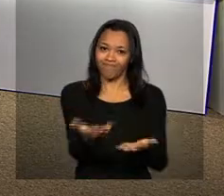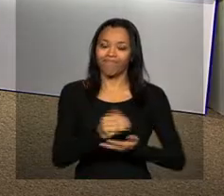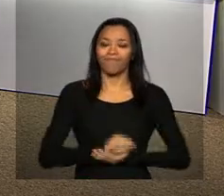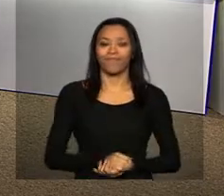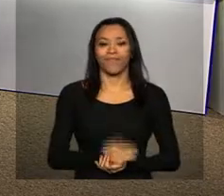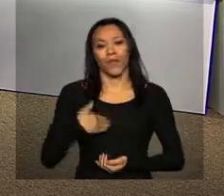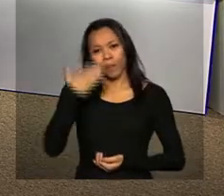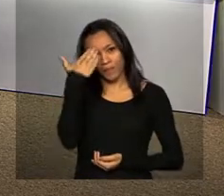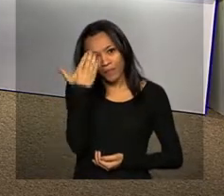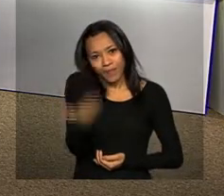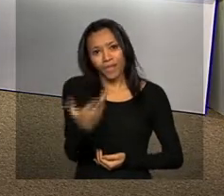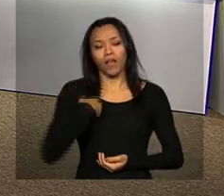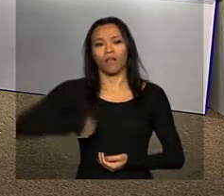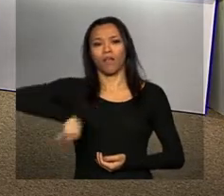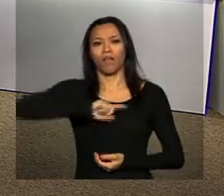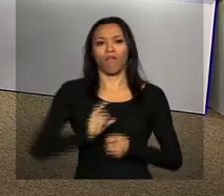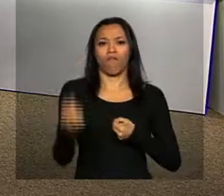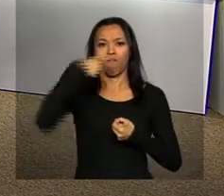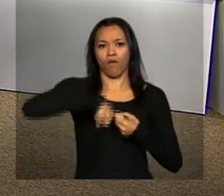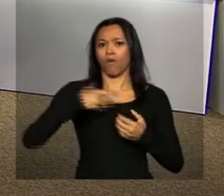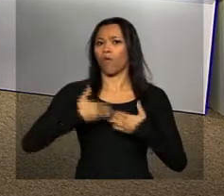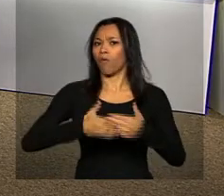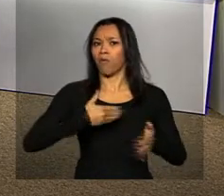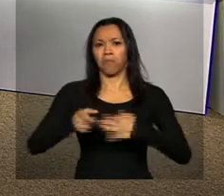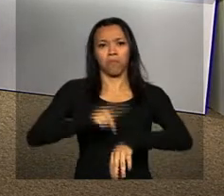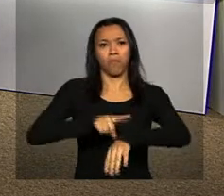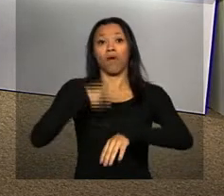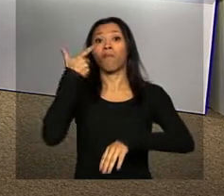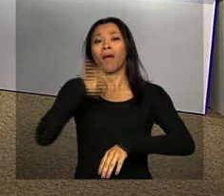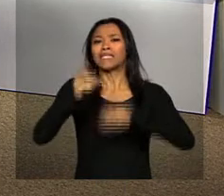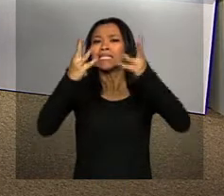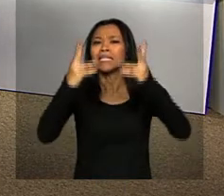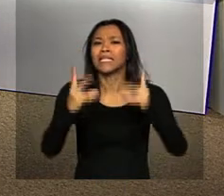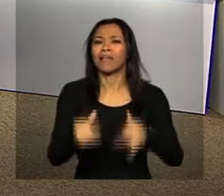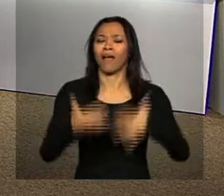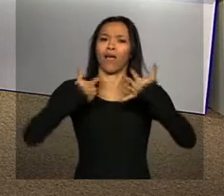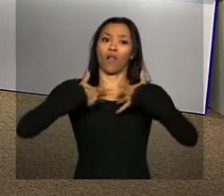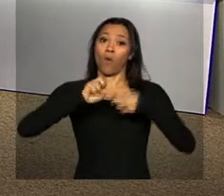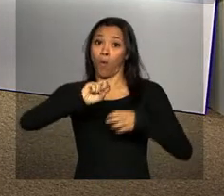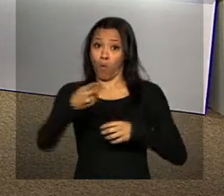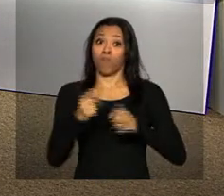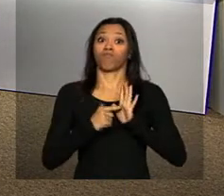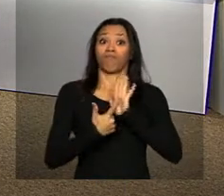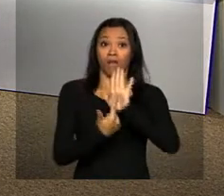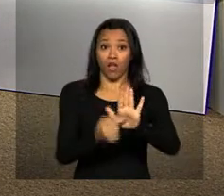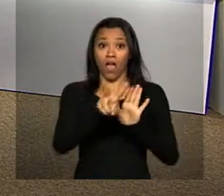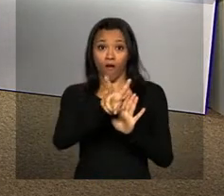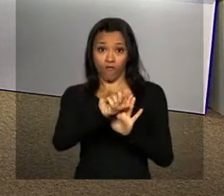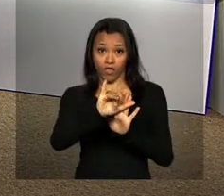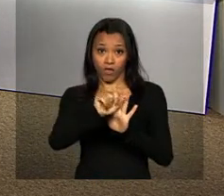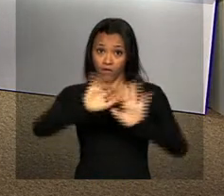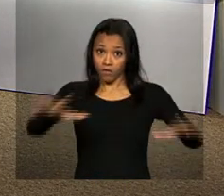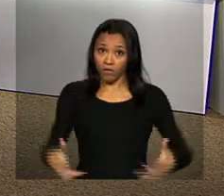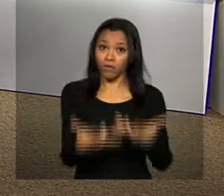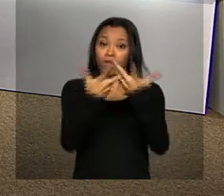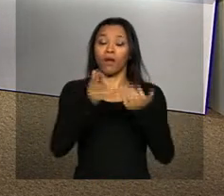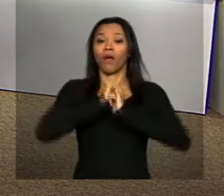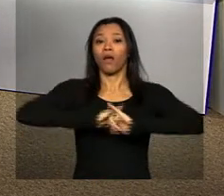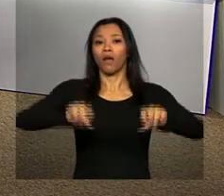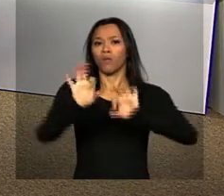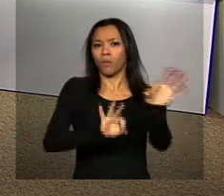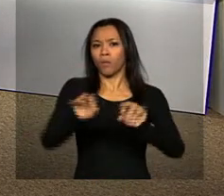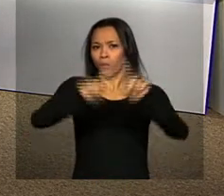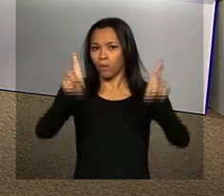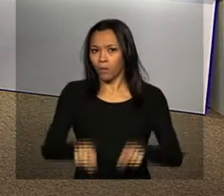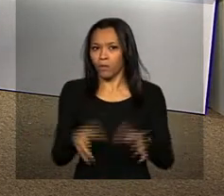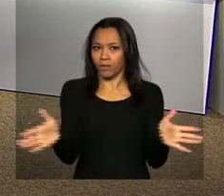Obrigada, Daniela. E nós podemos voltar a qualquer momento com mais detalhes ou com a transmissão ao vivo da cerimônia de anúncio do Plano Agrícola